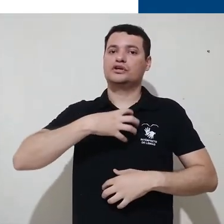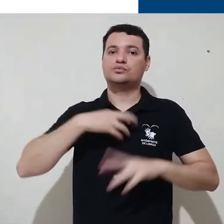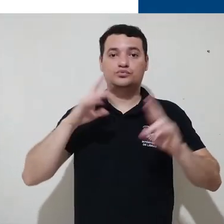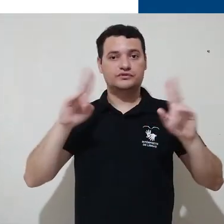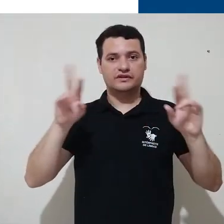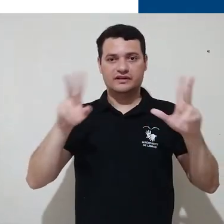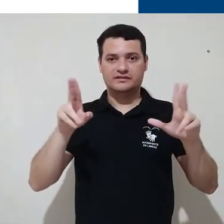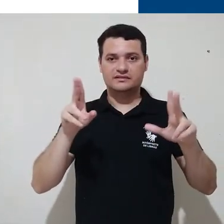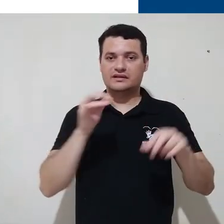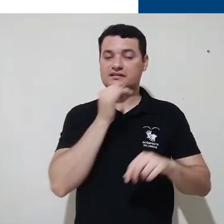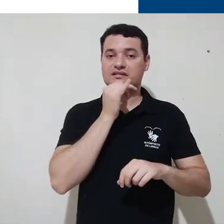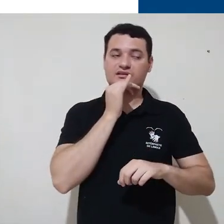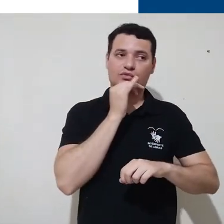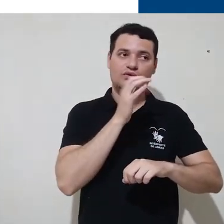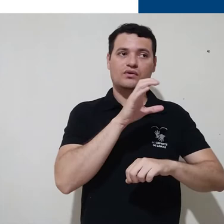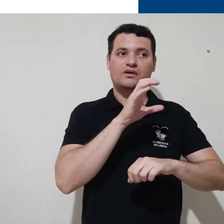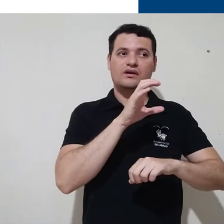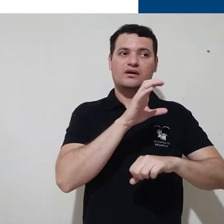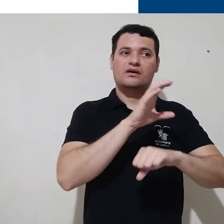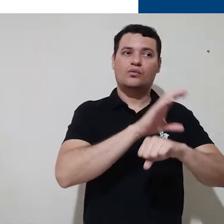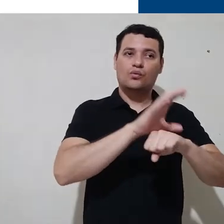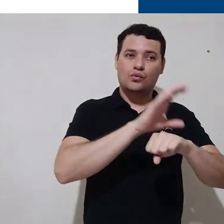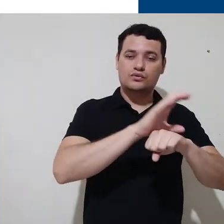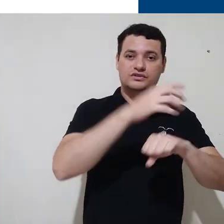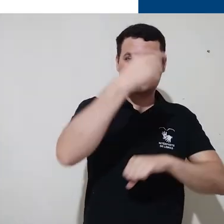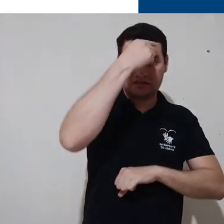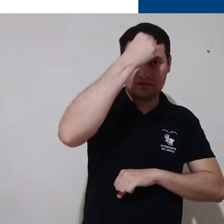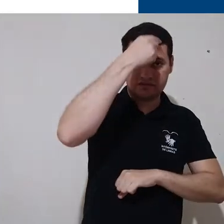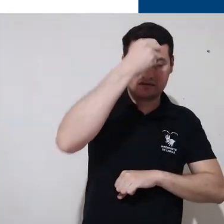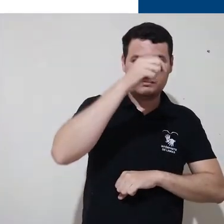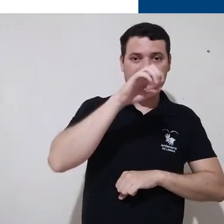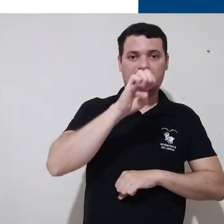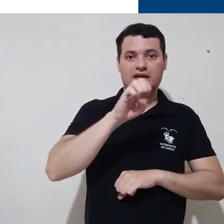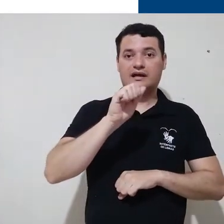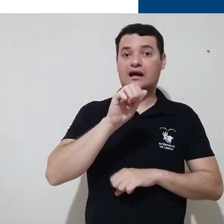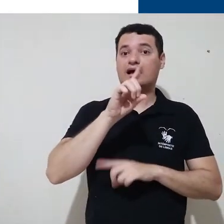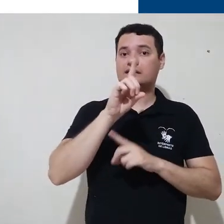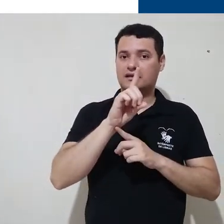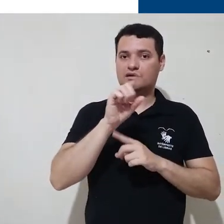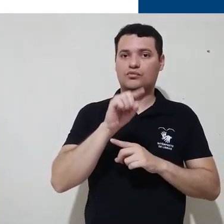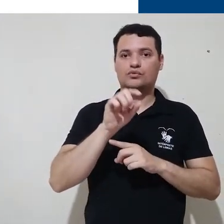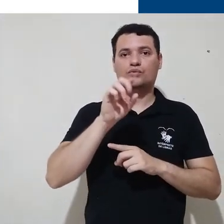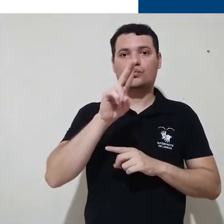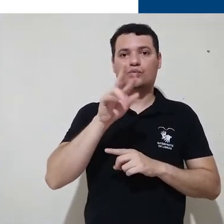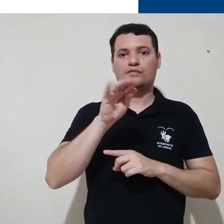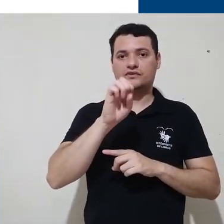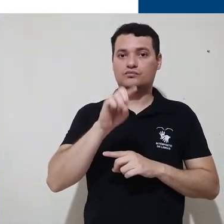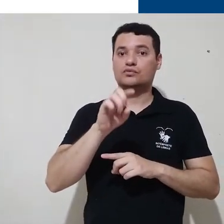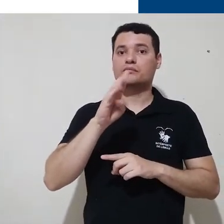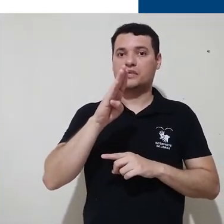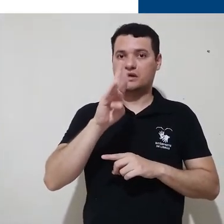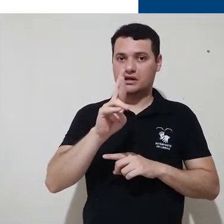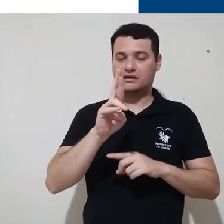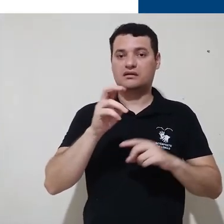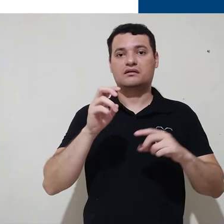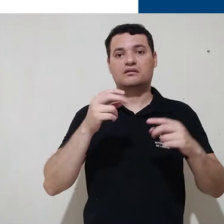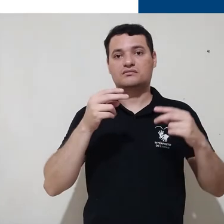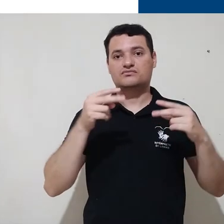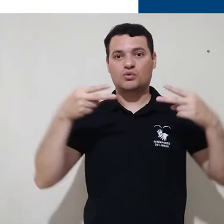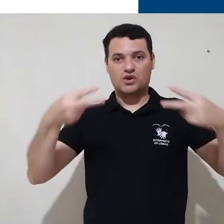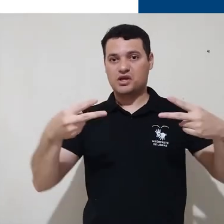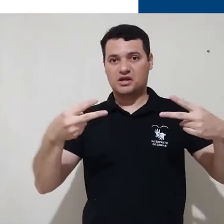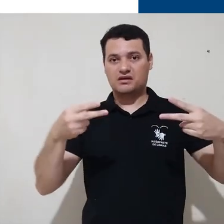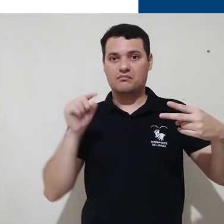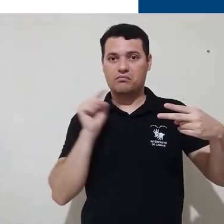acesso à plataforma de graduação, é ad.ufis.br, você não usará este link de